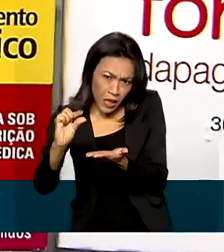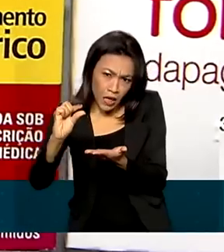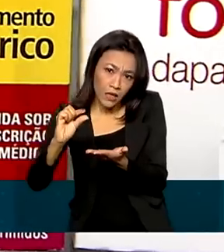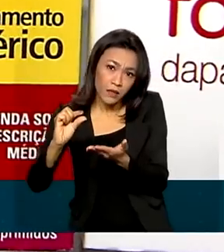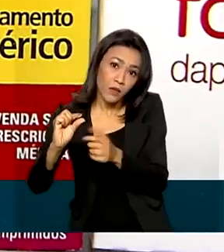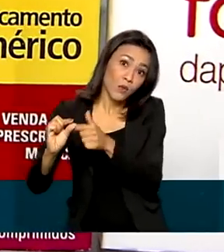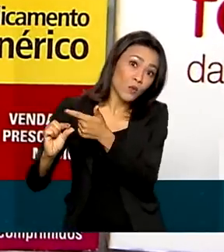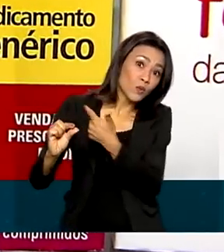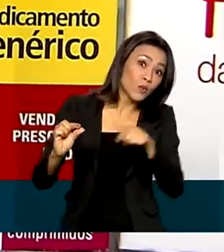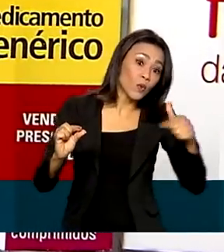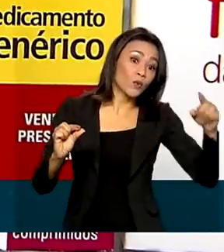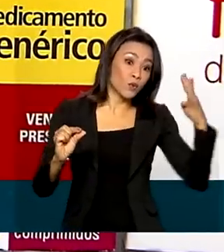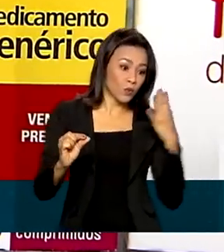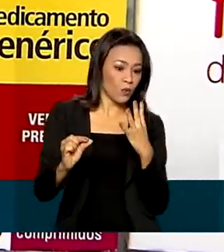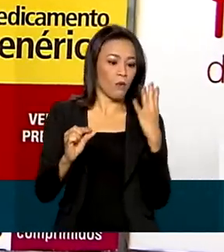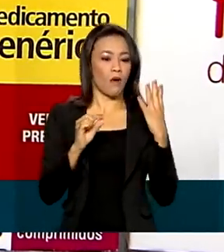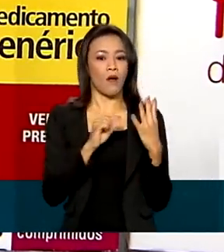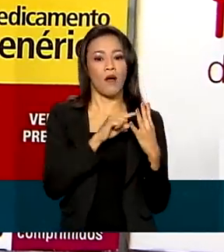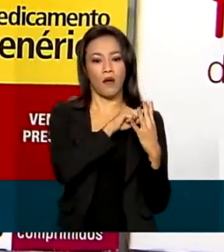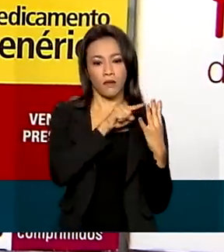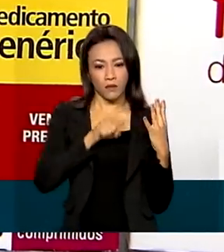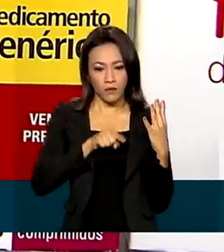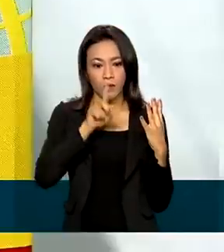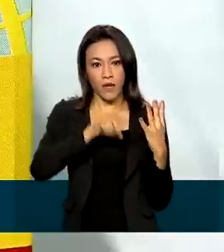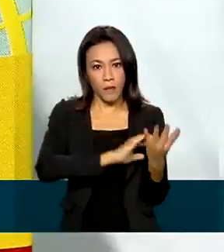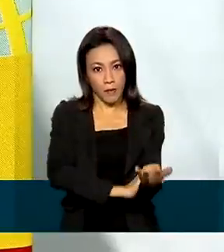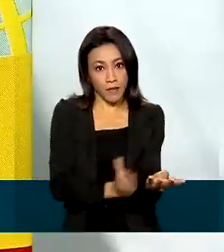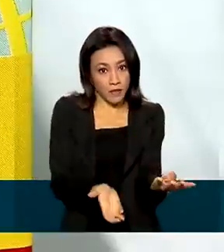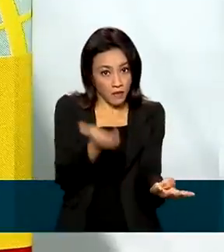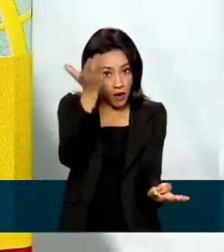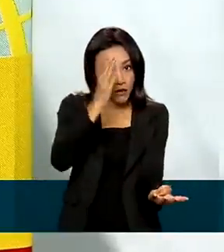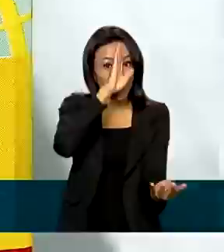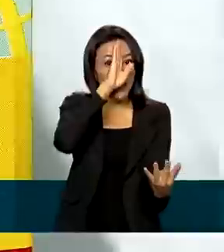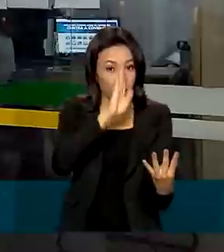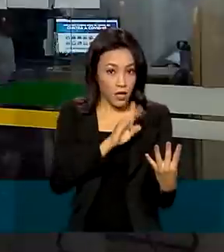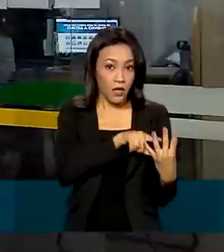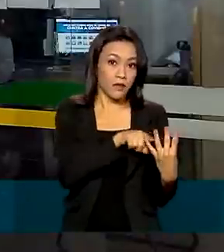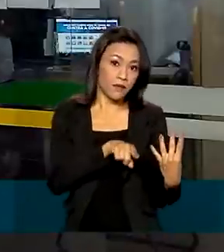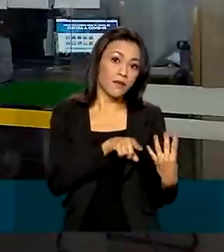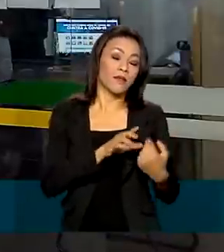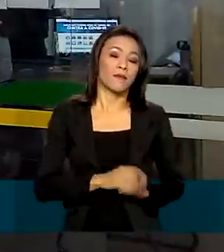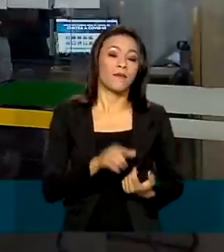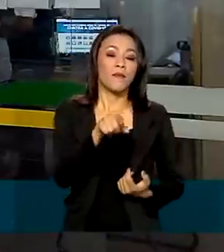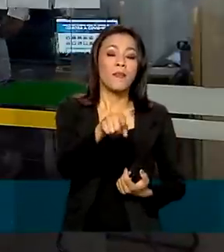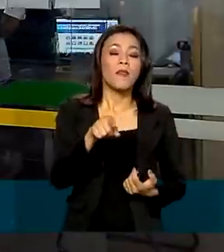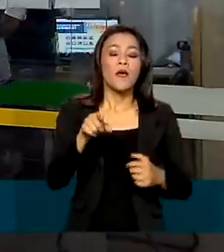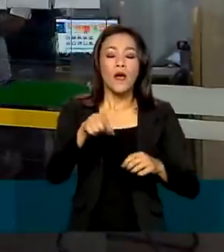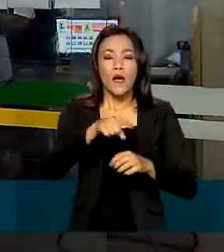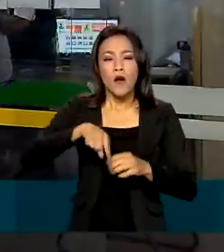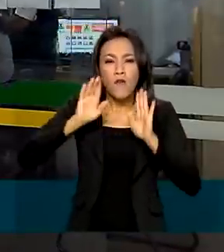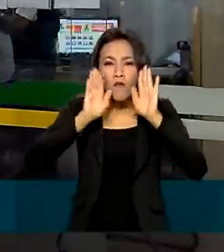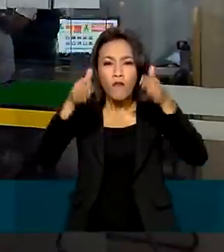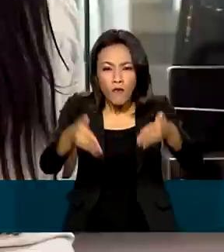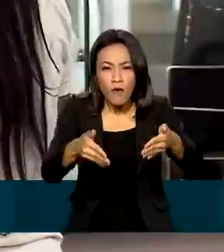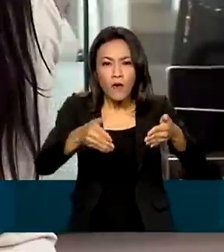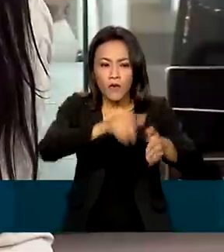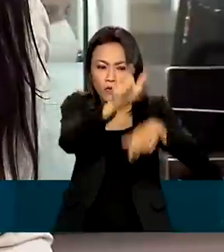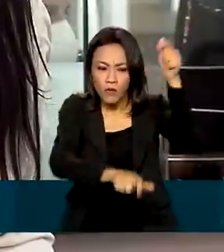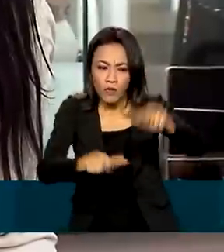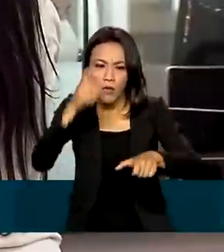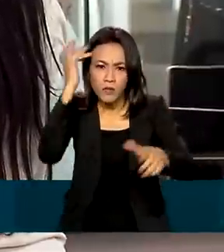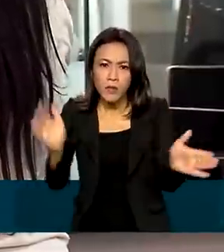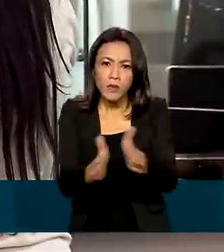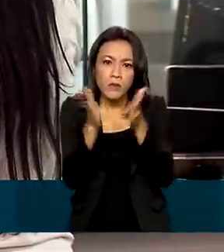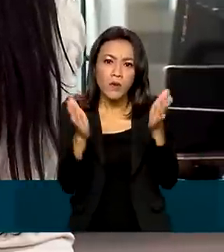Já os outros quatro, indicados para hipertensão, serão de graça. Com um foco na população de baixa renda, o